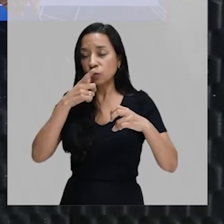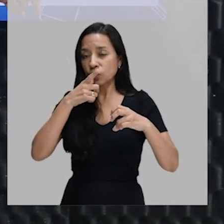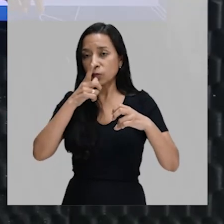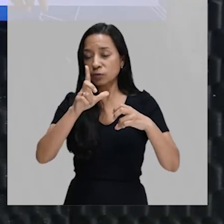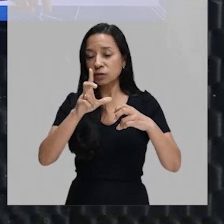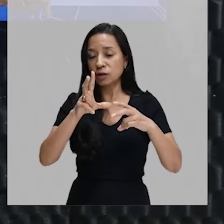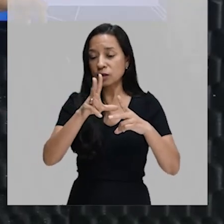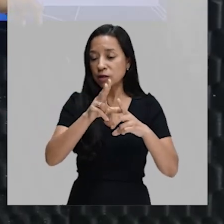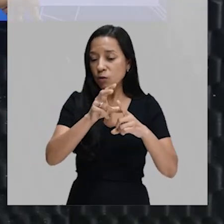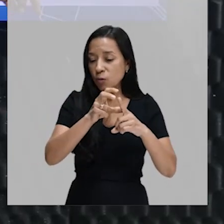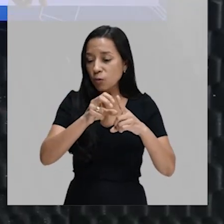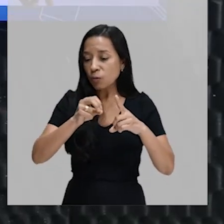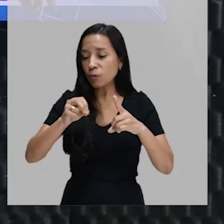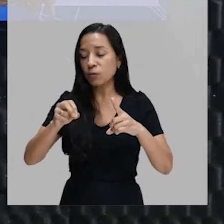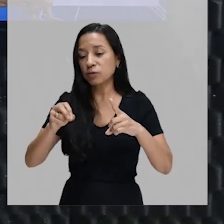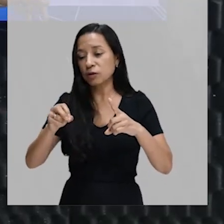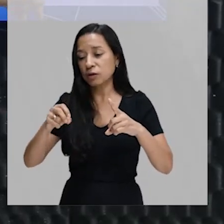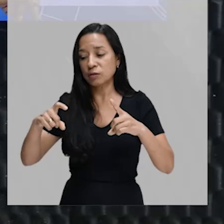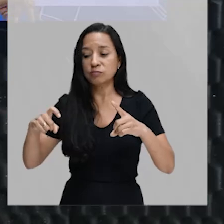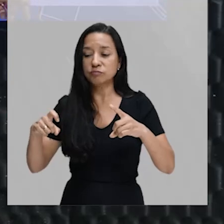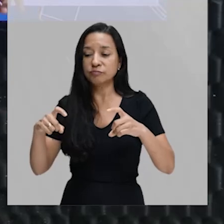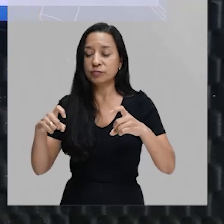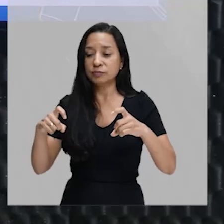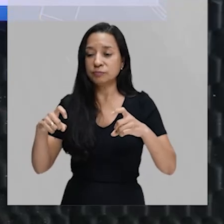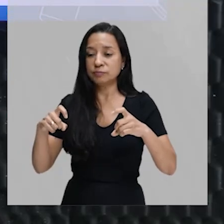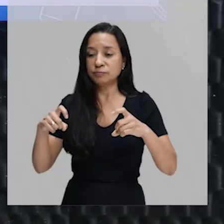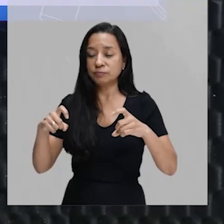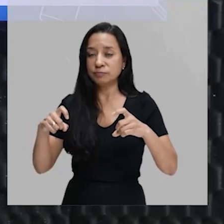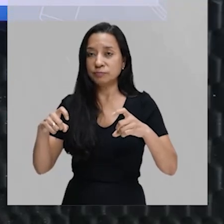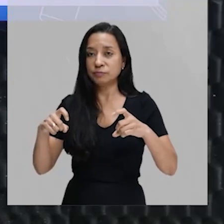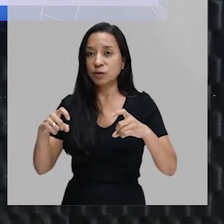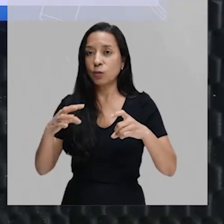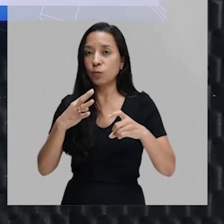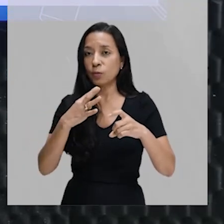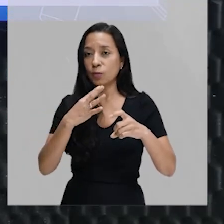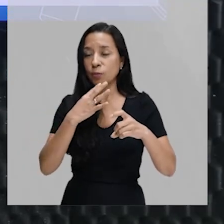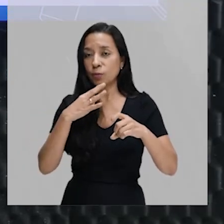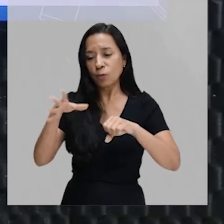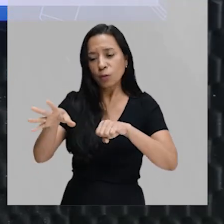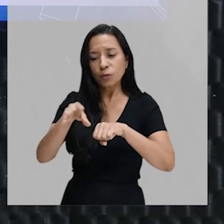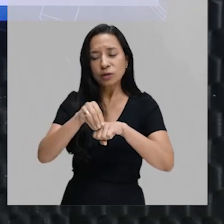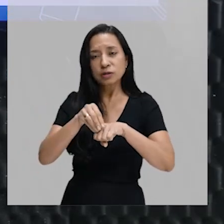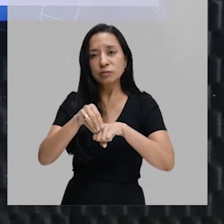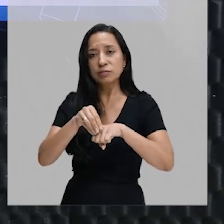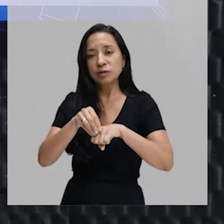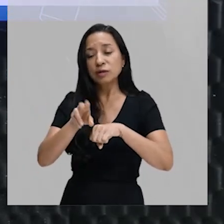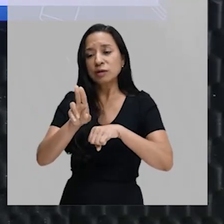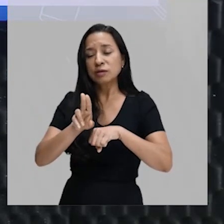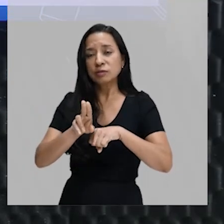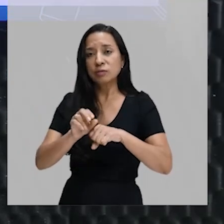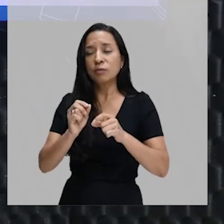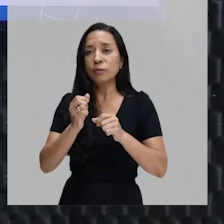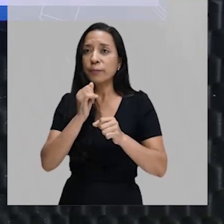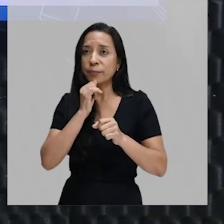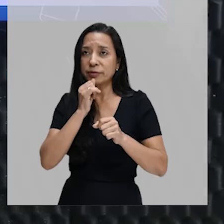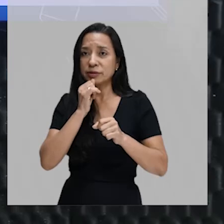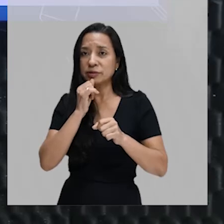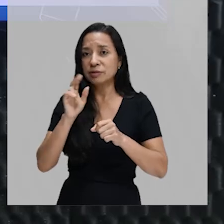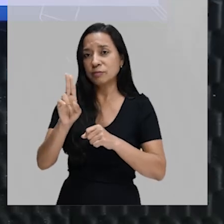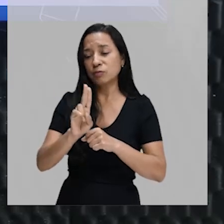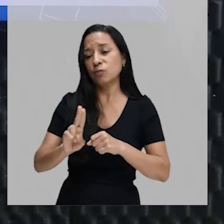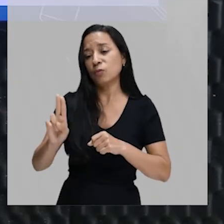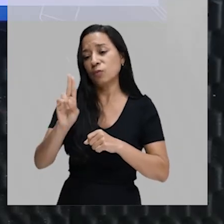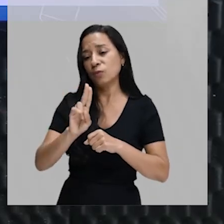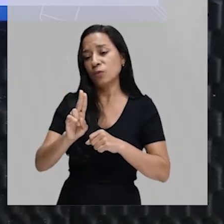esse DNA que eu injetei. Então, esse conhecimento serve para mim conseguir promover, por exemplo, a clonagem.